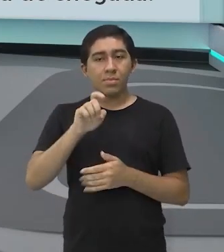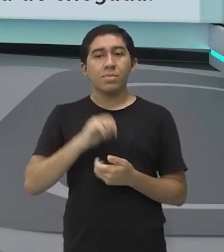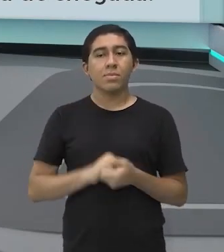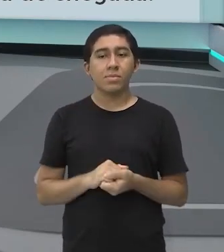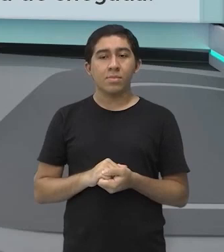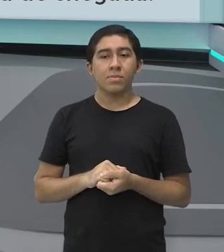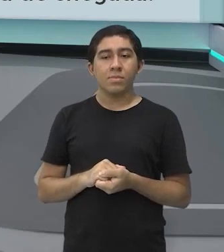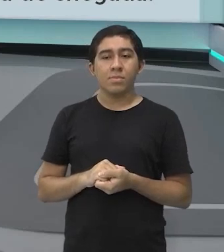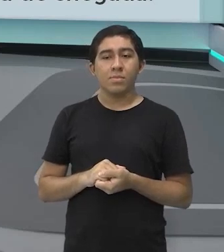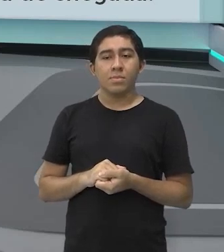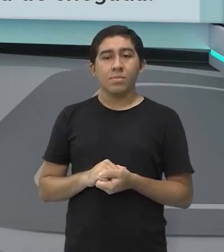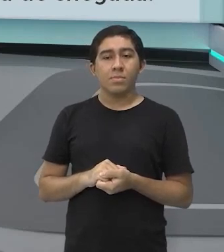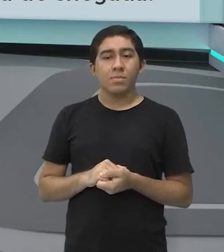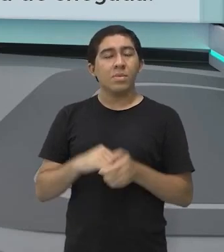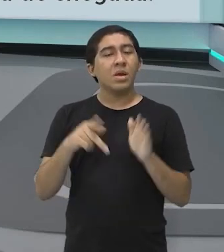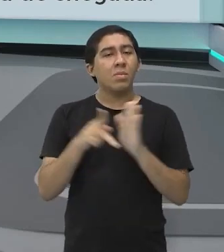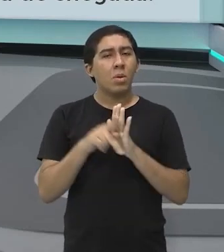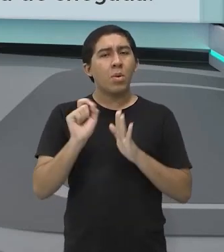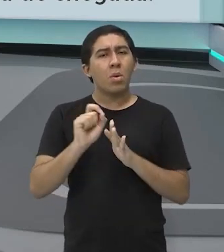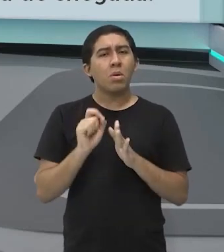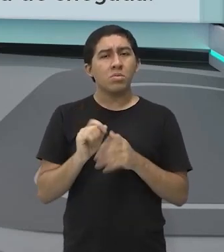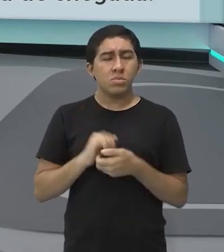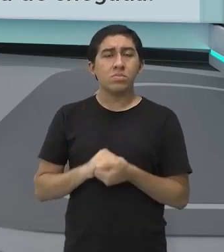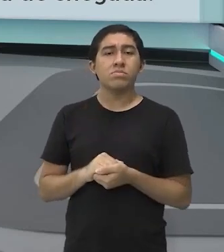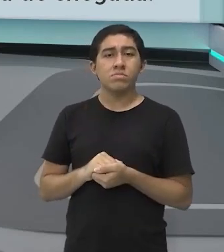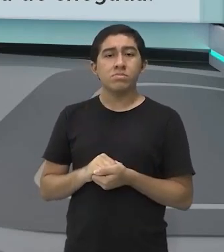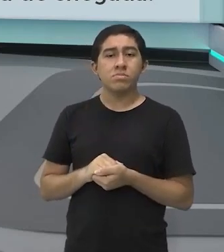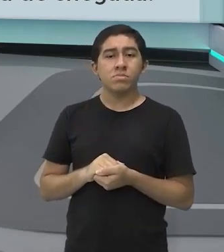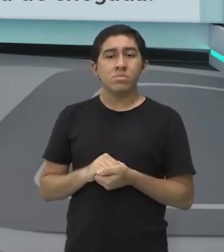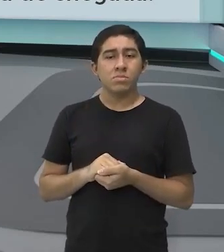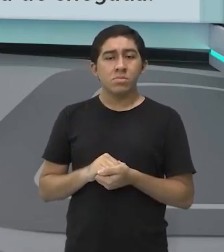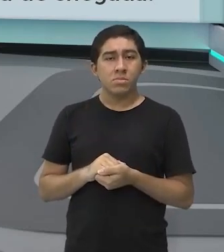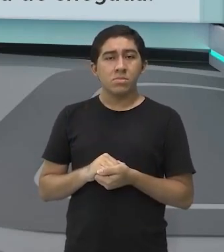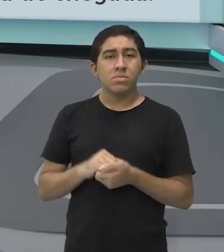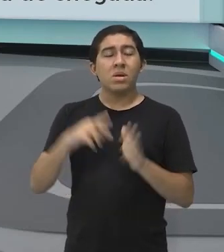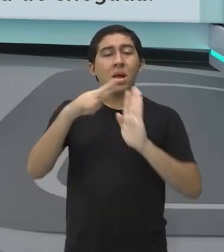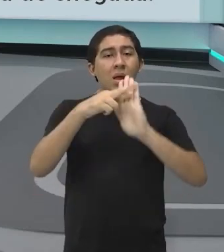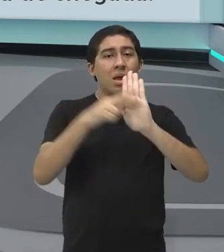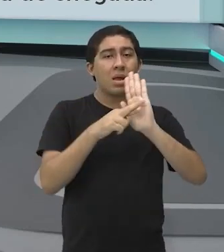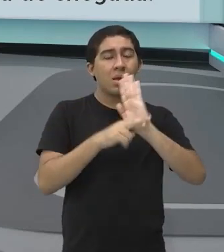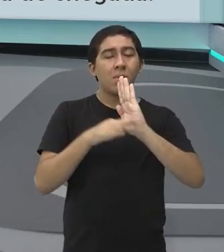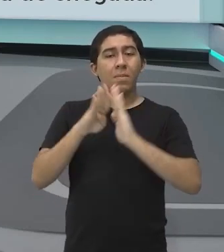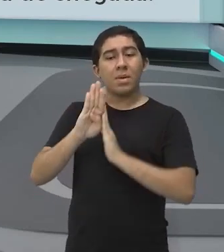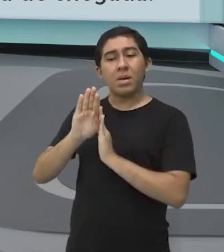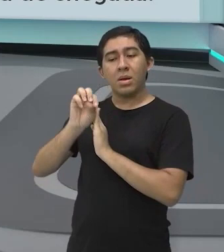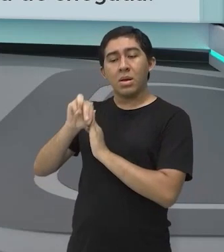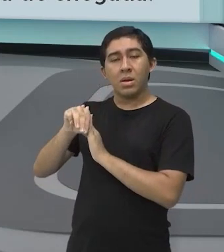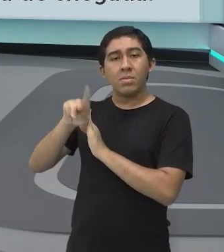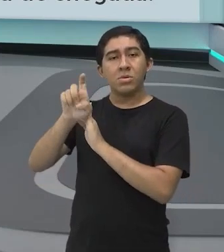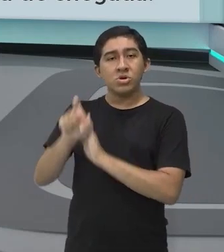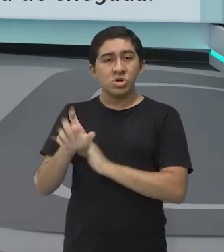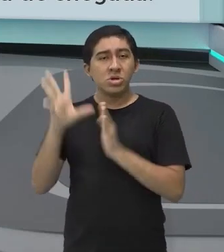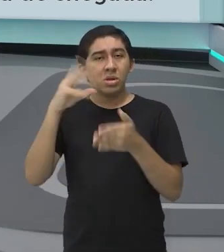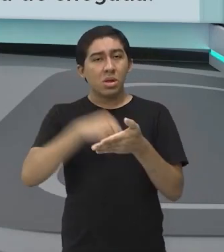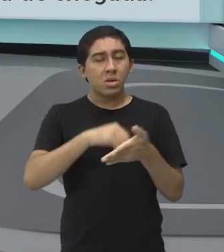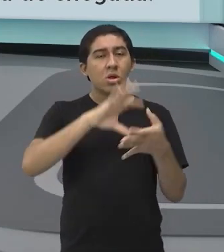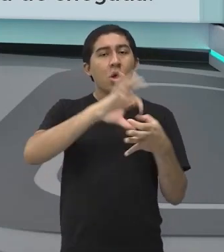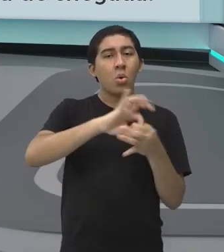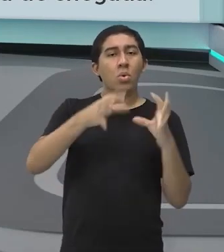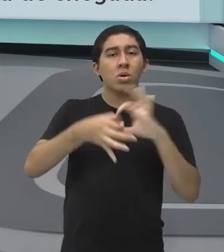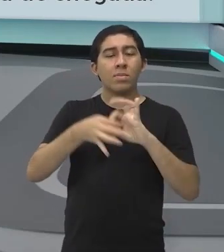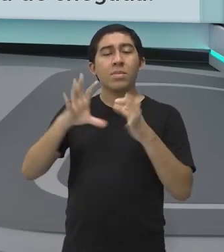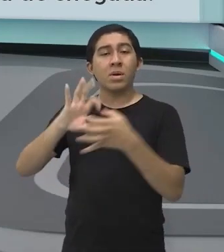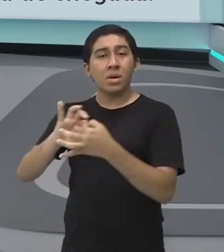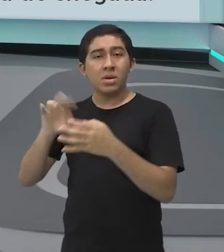corridas, que é a corrida mesmo, perdão, as regras do BMX Racing nas Olimpíadas, que é a